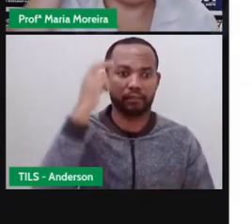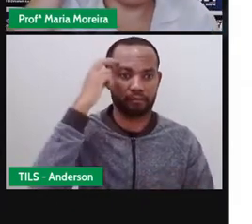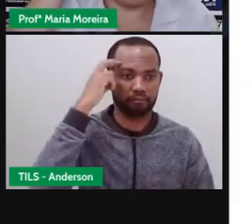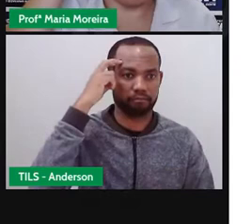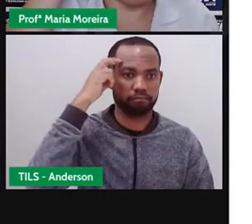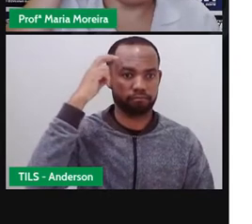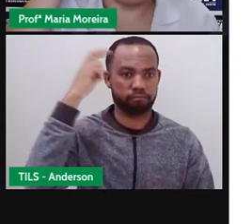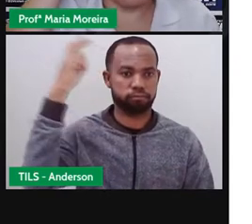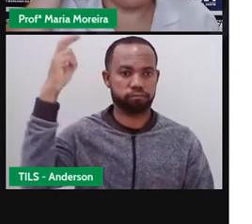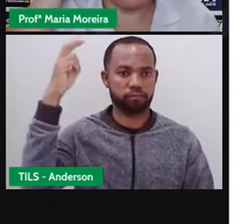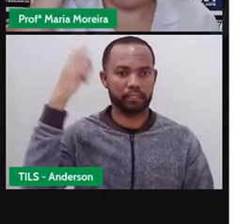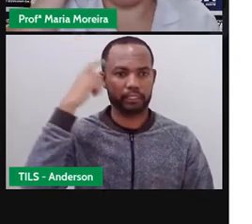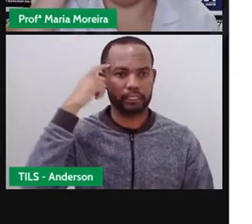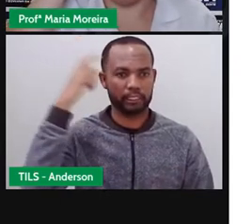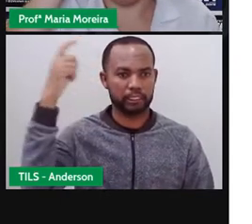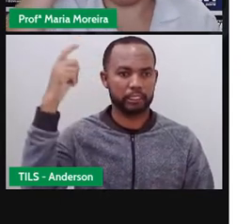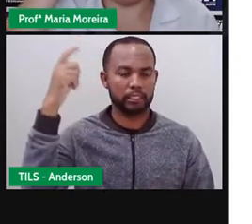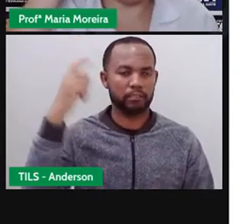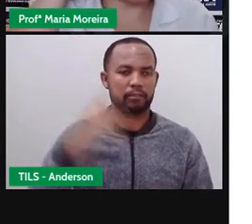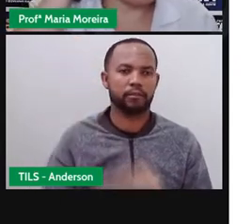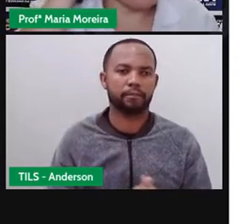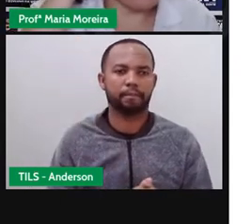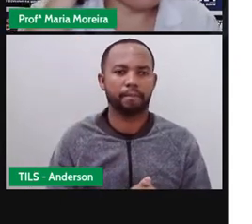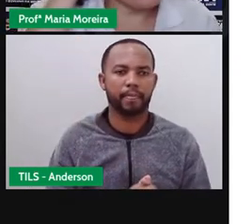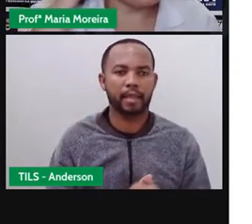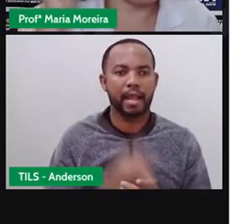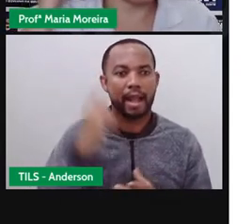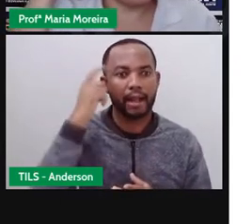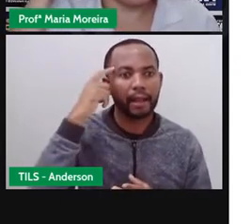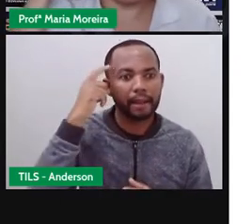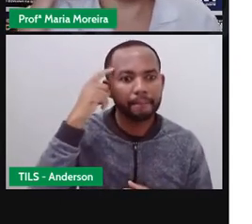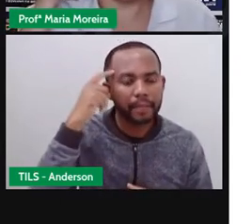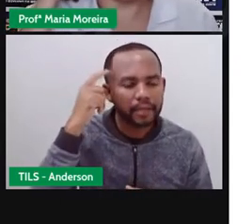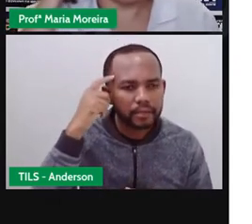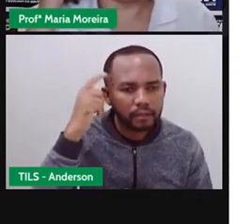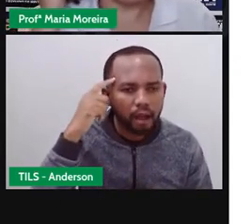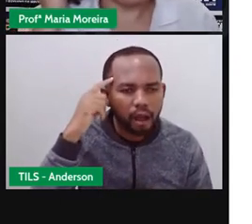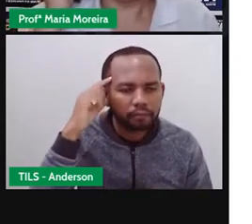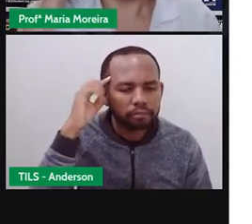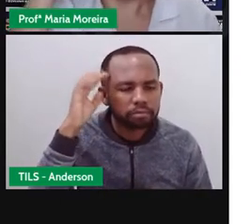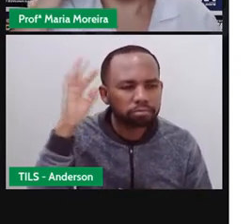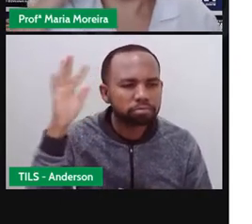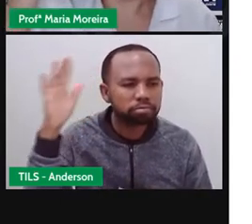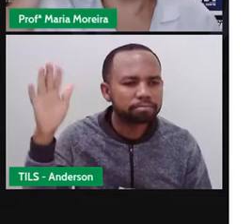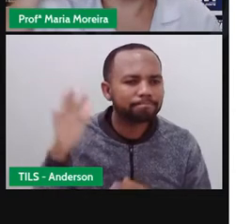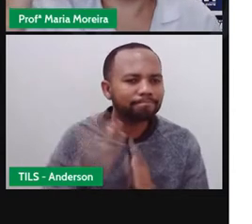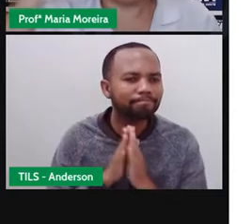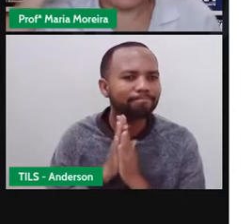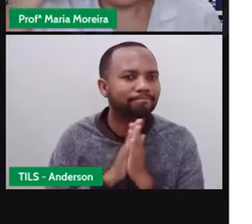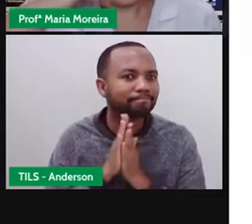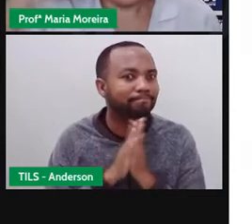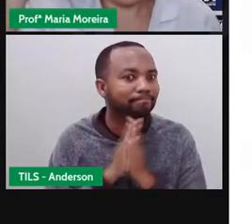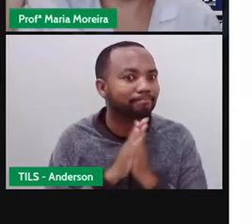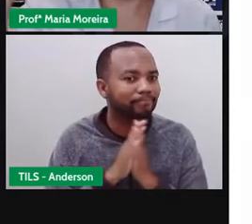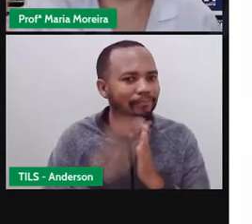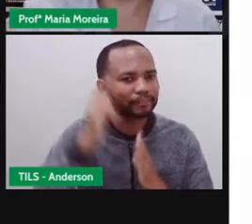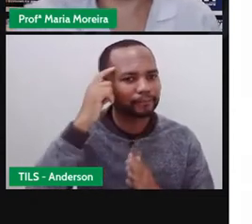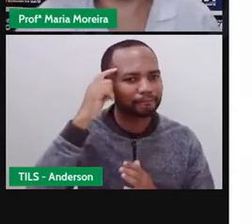Porque ele usa o quê? O intelecto. Ele usa o quê? A cabecinha, o cérebro dele para o quê? Para pensar,